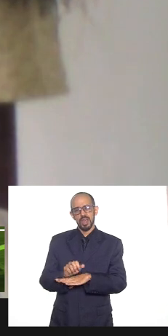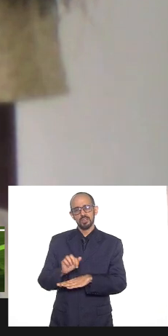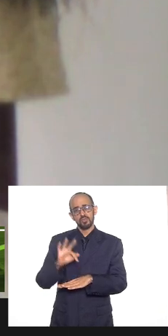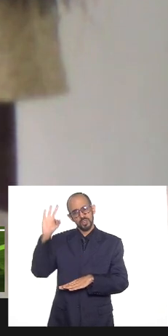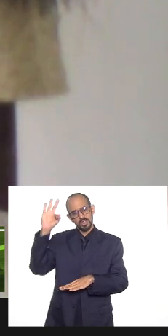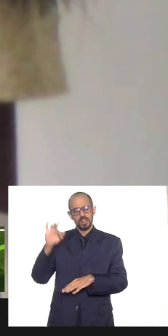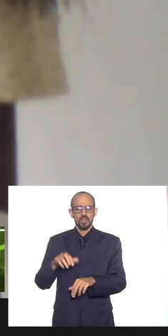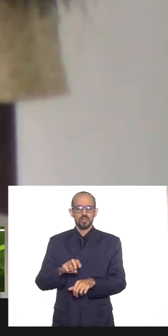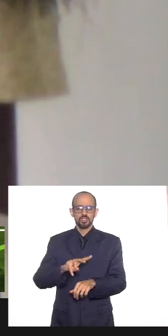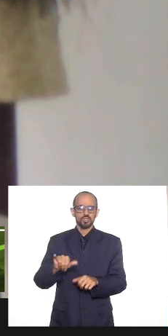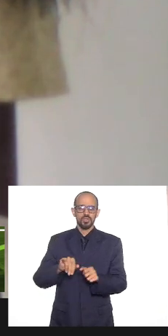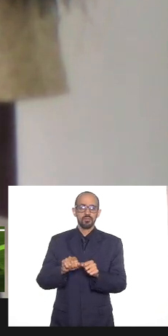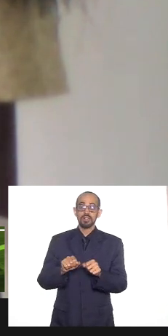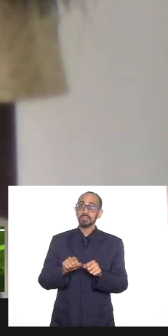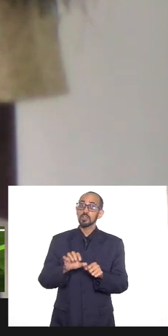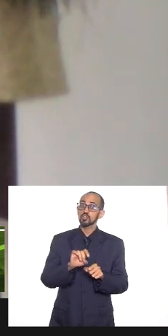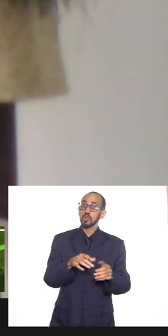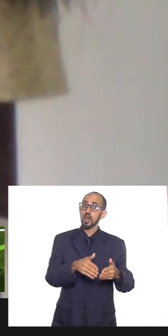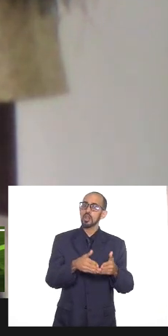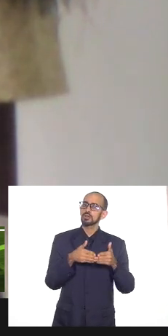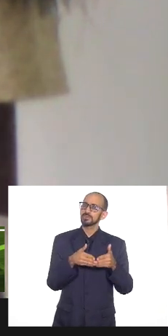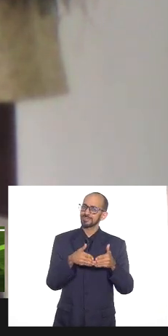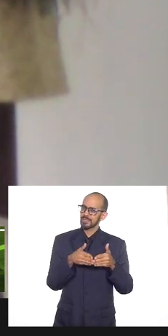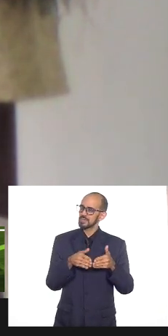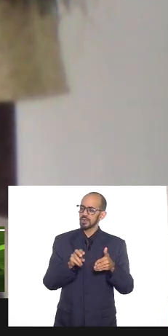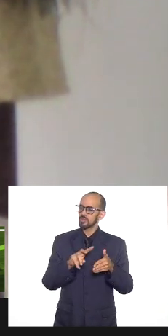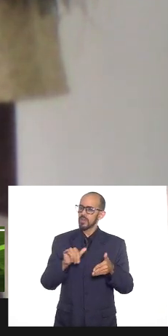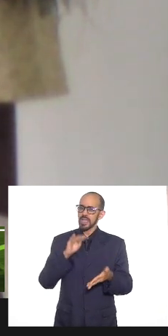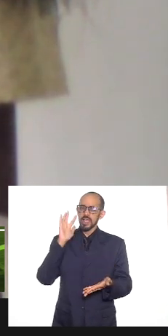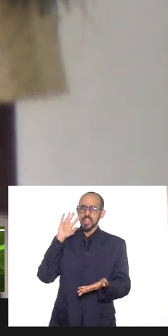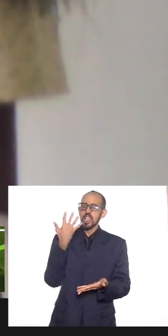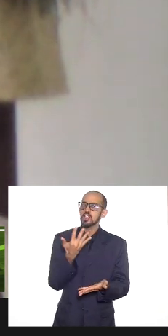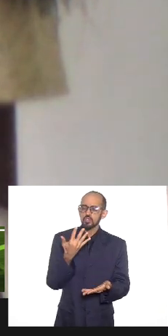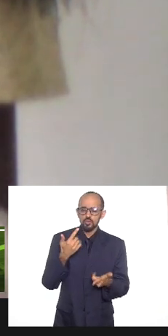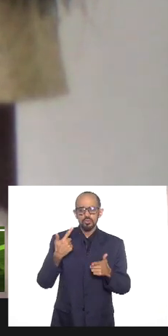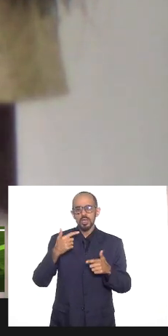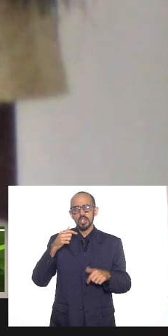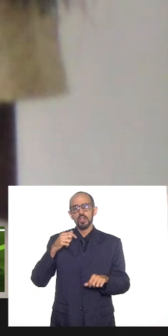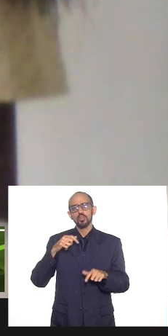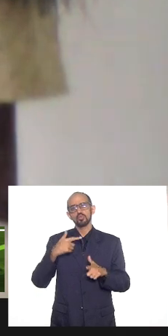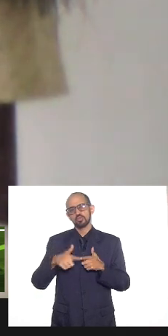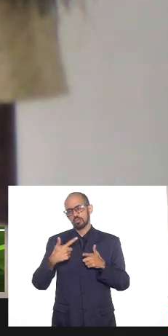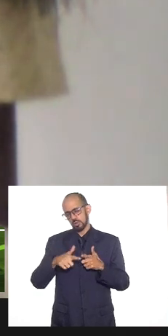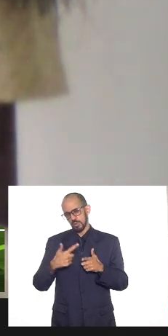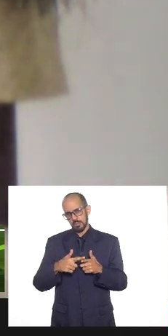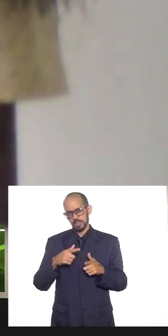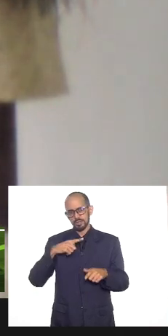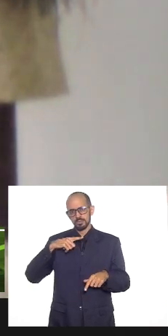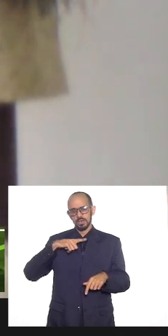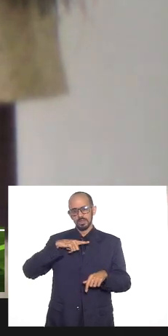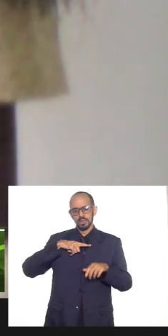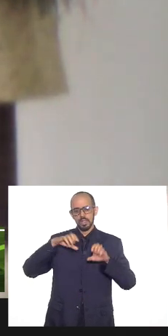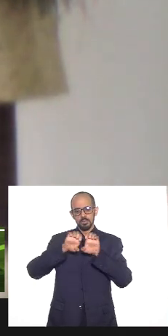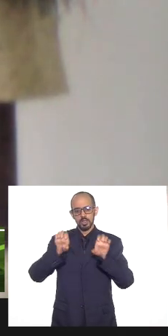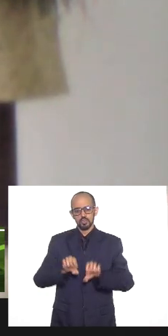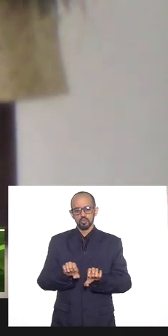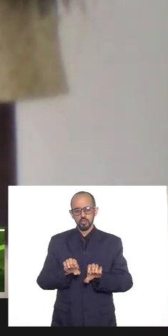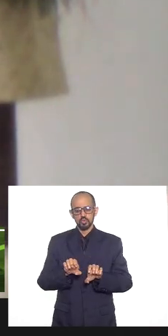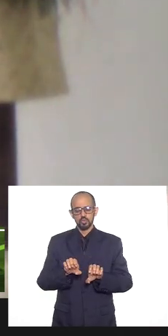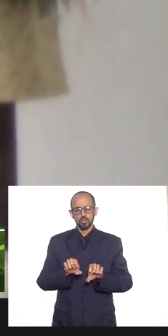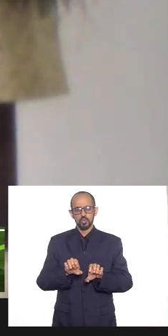concessões. Não vai realmente resolver, solucionar, porque tem uma estrutura, uma estrutura